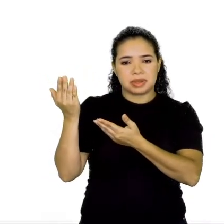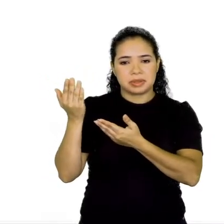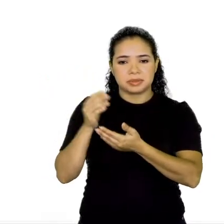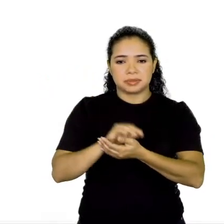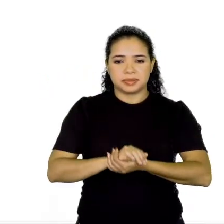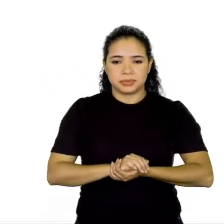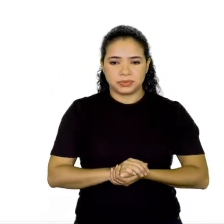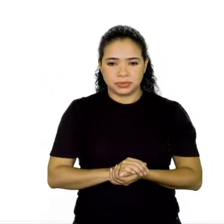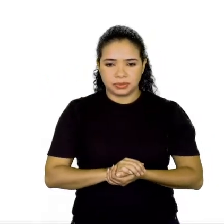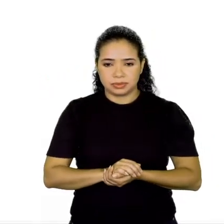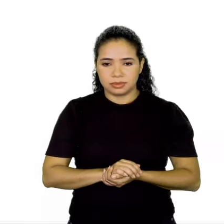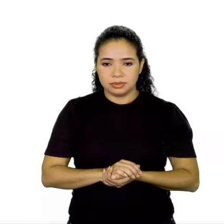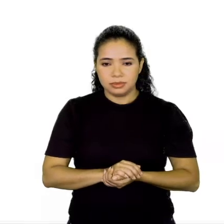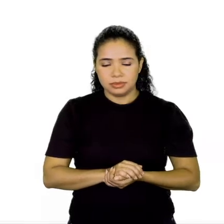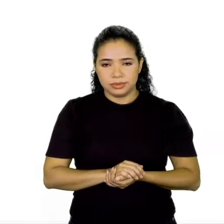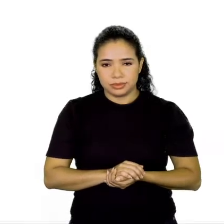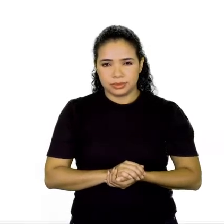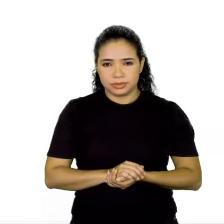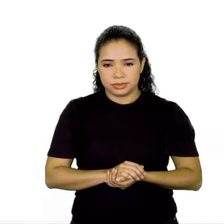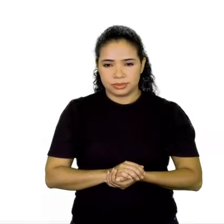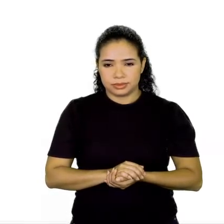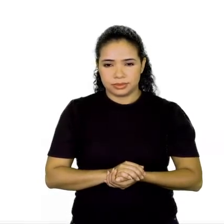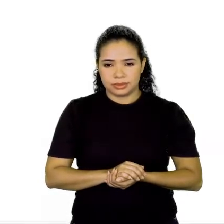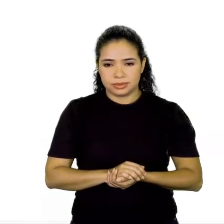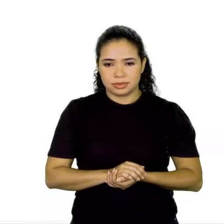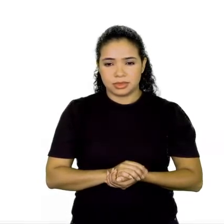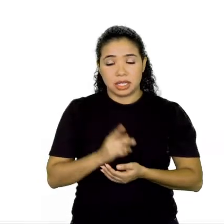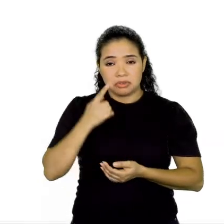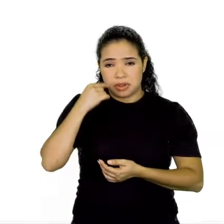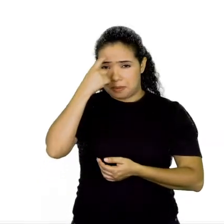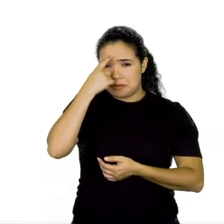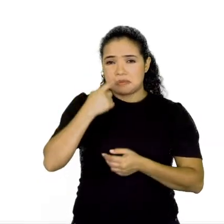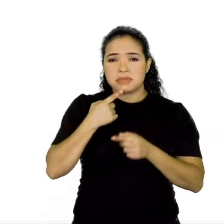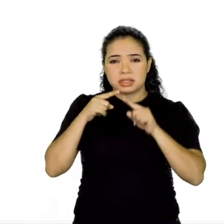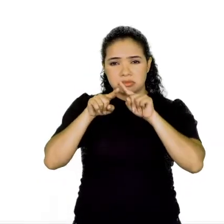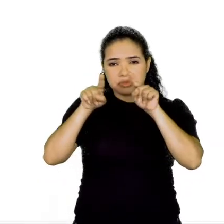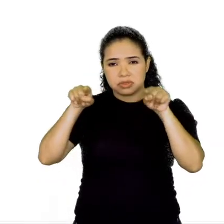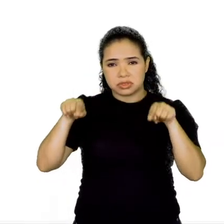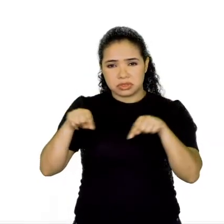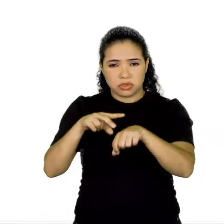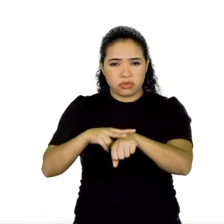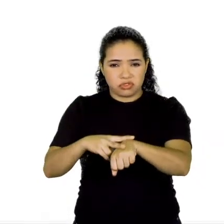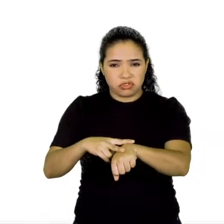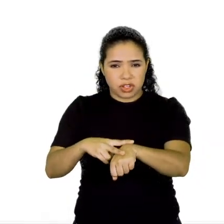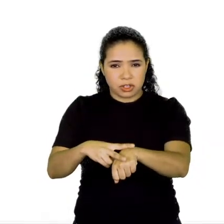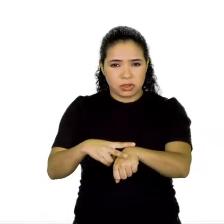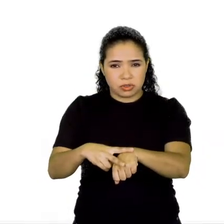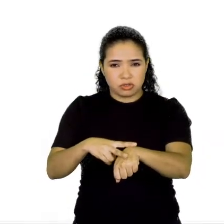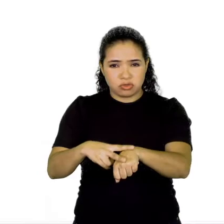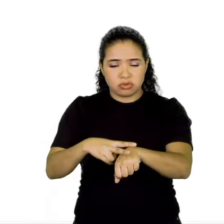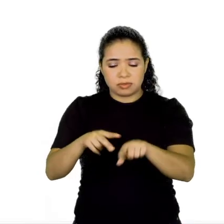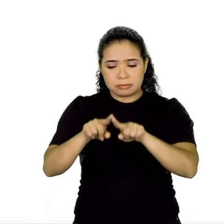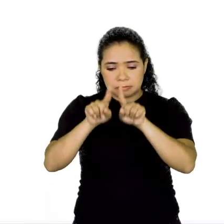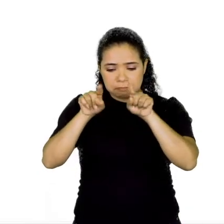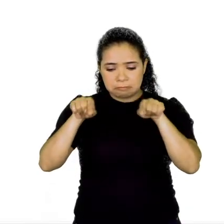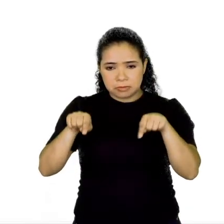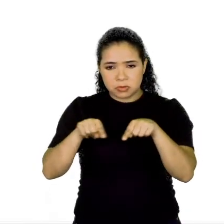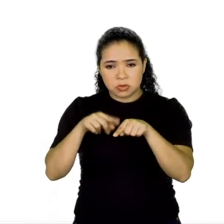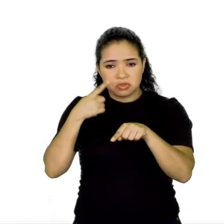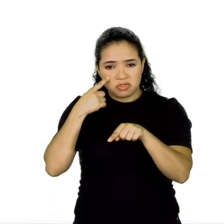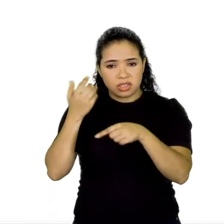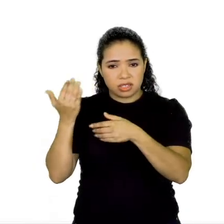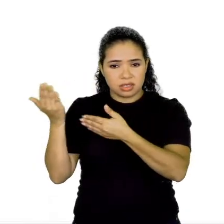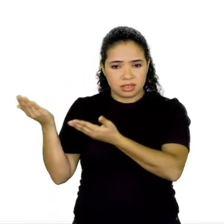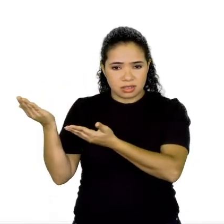assindeto, anacoluto, anáfora e silepse. Então, são vários. É a maneira como o texto é construído, é muito